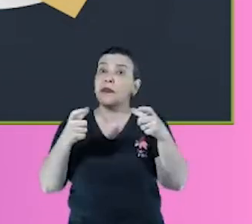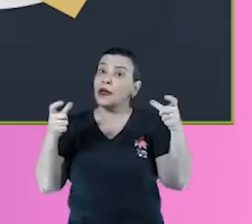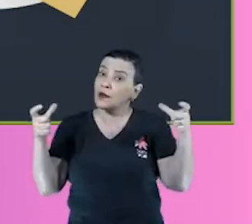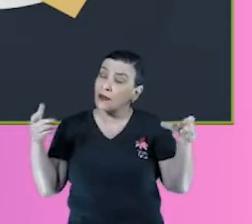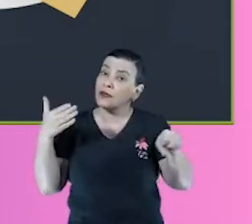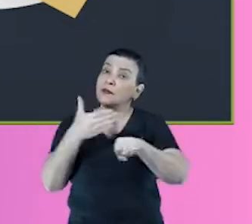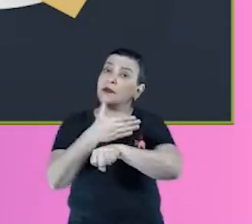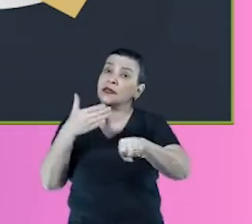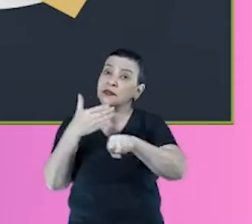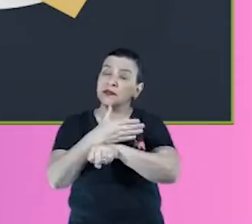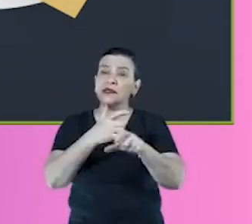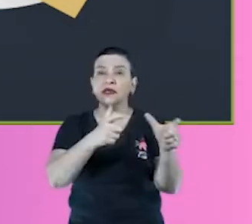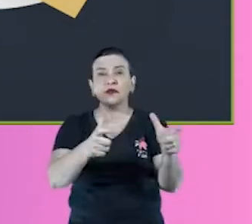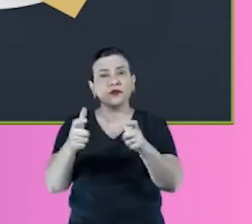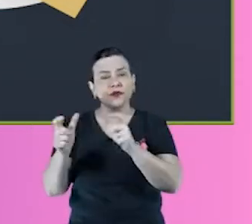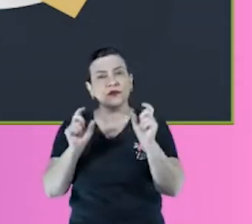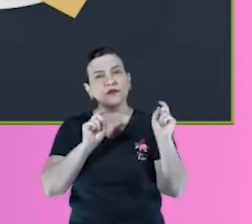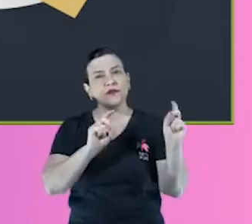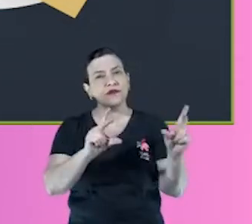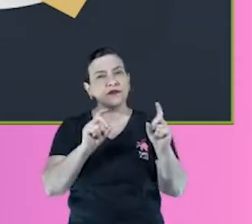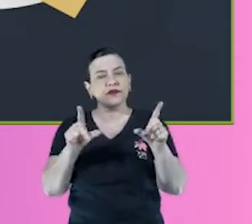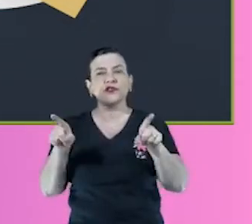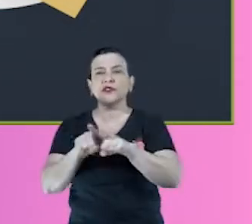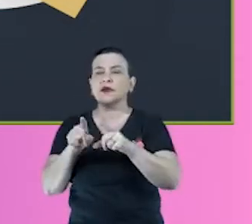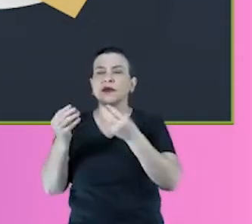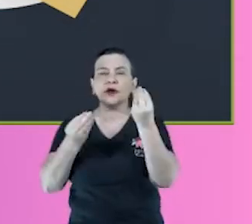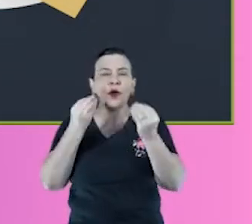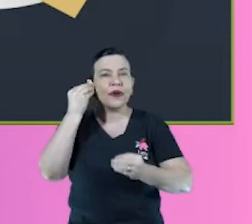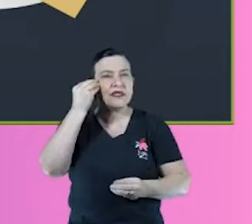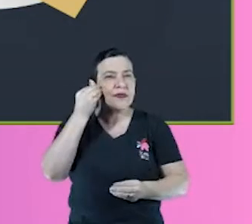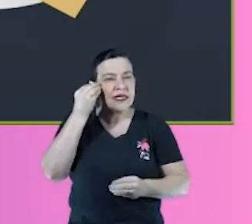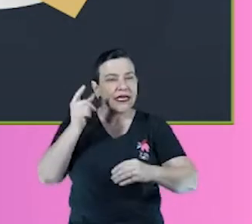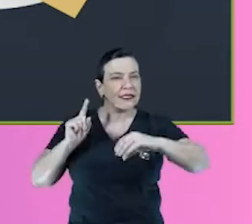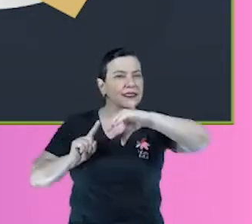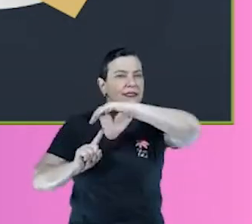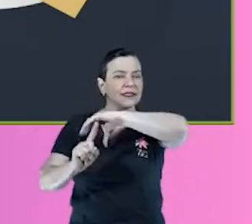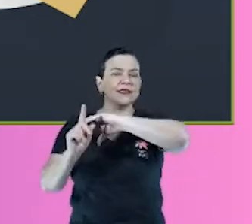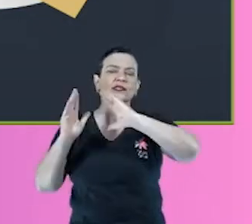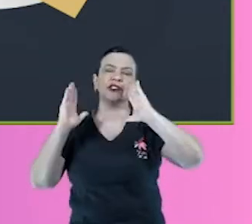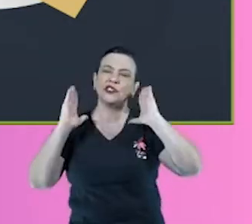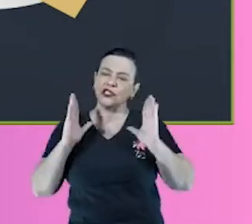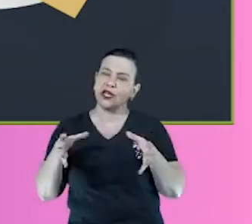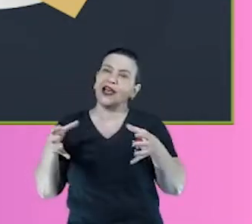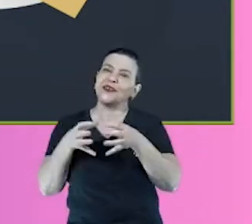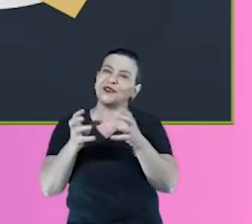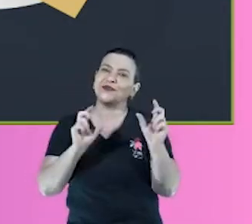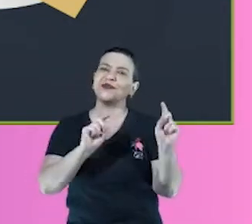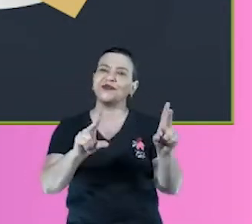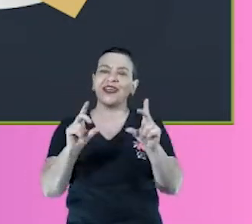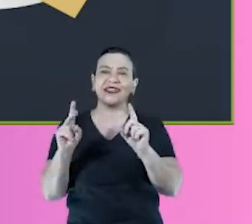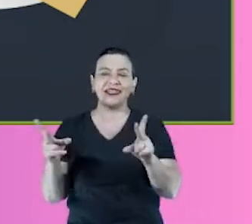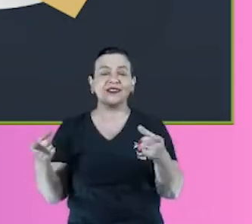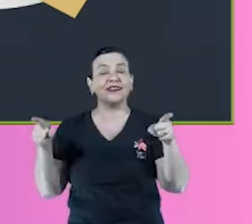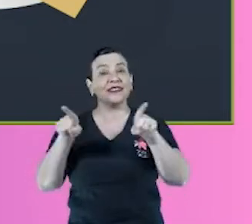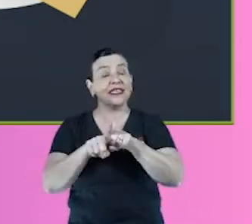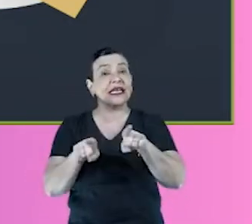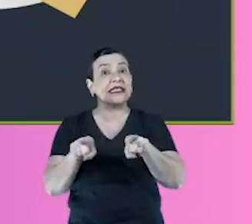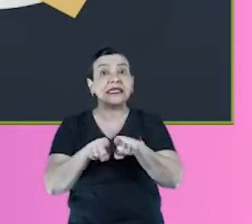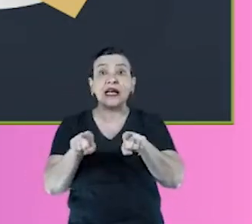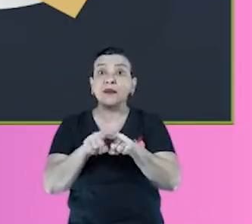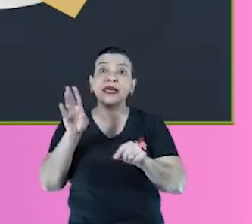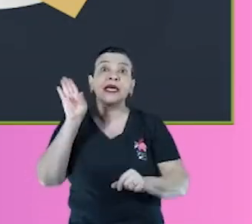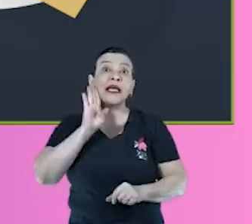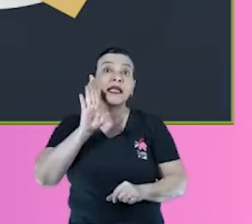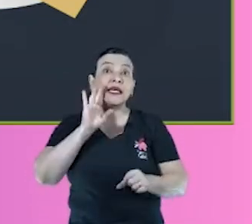nas nossas unidades vendidas, da forma como a gente entrega uma experiência pro cliente, já vem de vendedores parceiros, né. E eu acho que o legal de falar disso é que